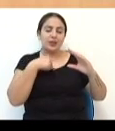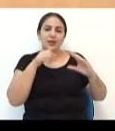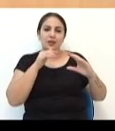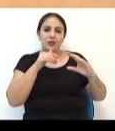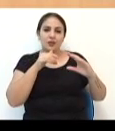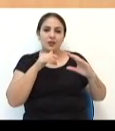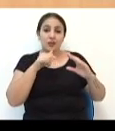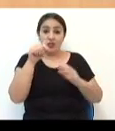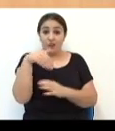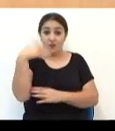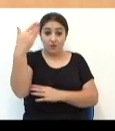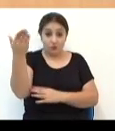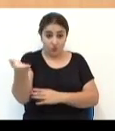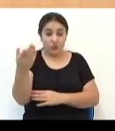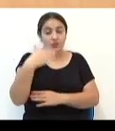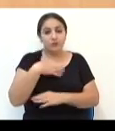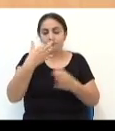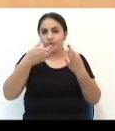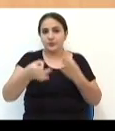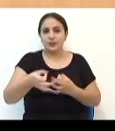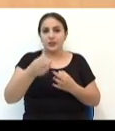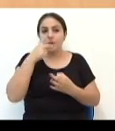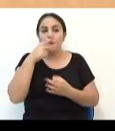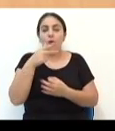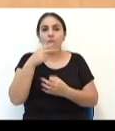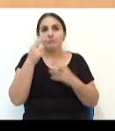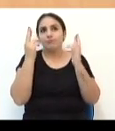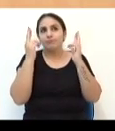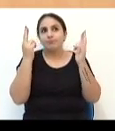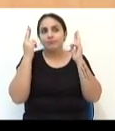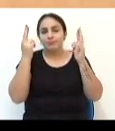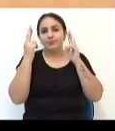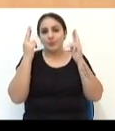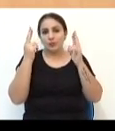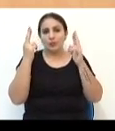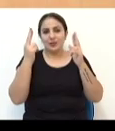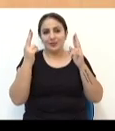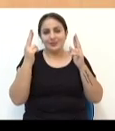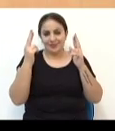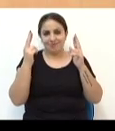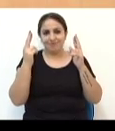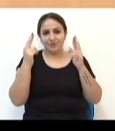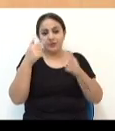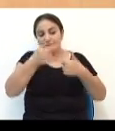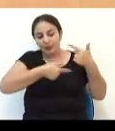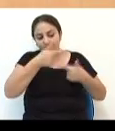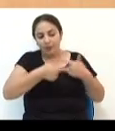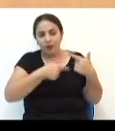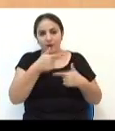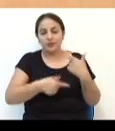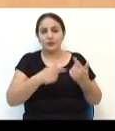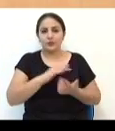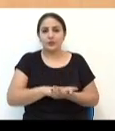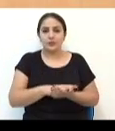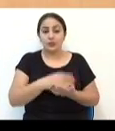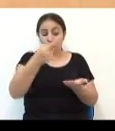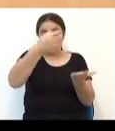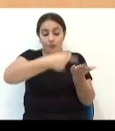Vereadores, eu, lá fora, eles me veem assim como uma esperança, uma esperança de trabalhos,